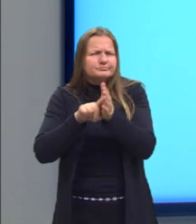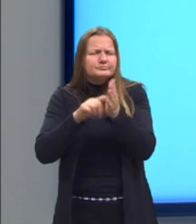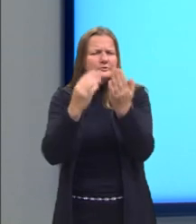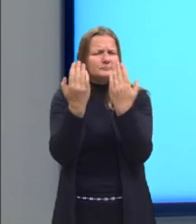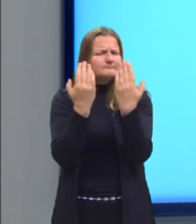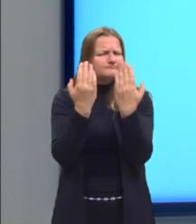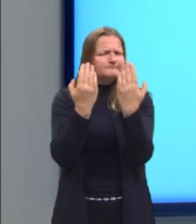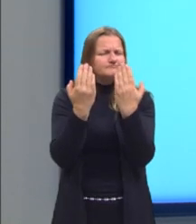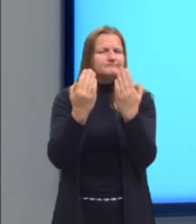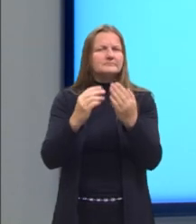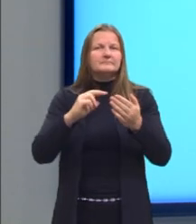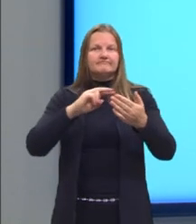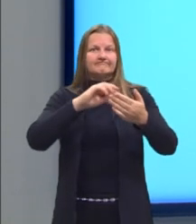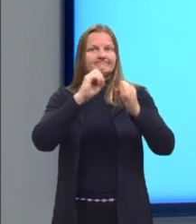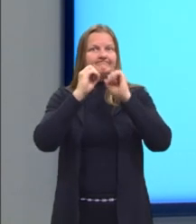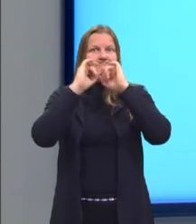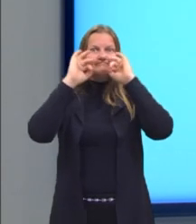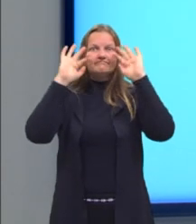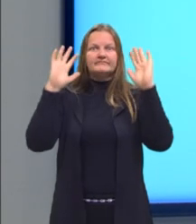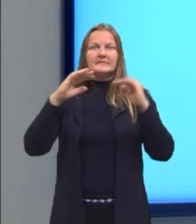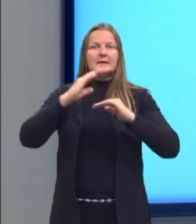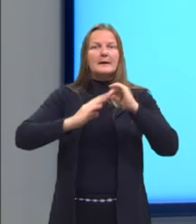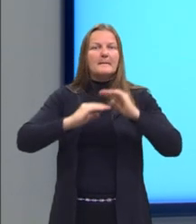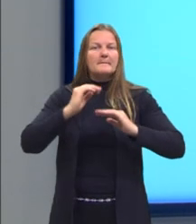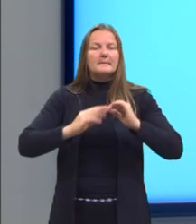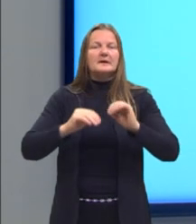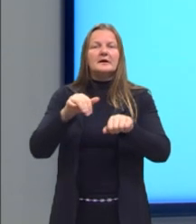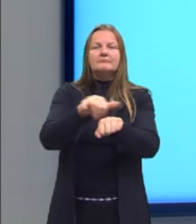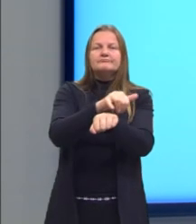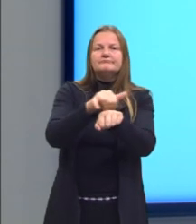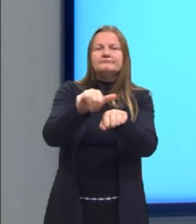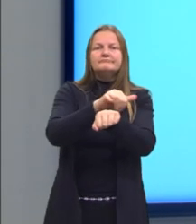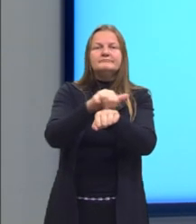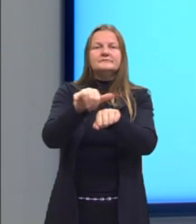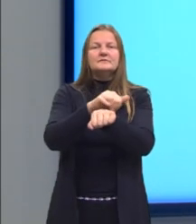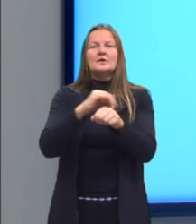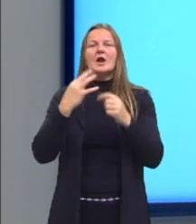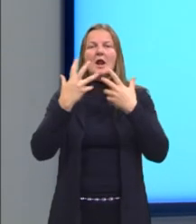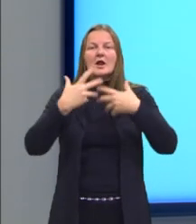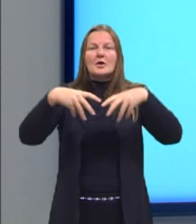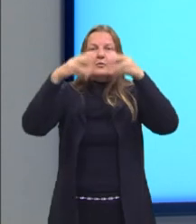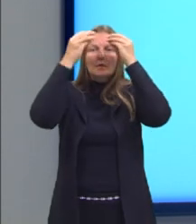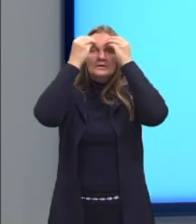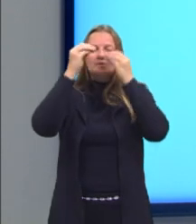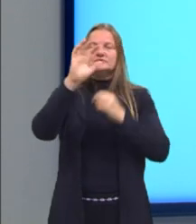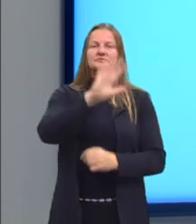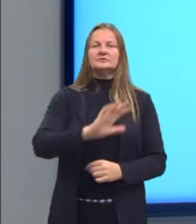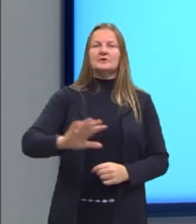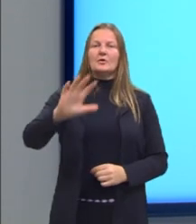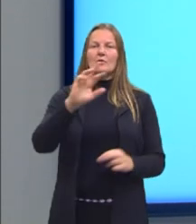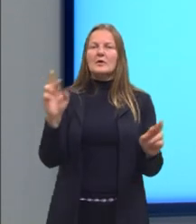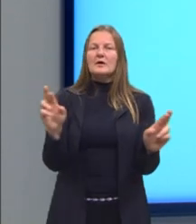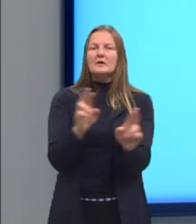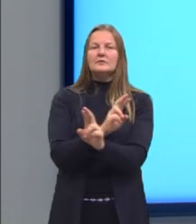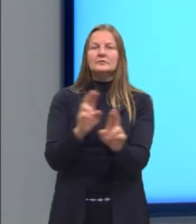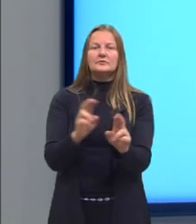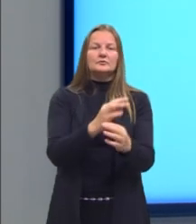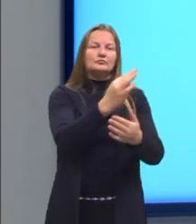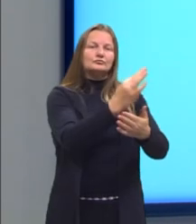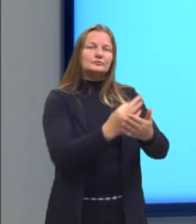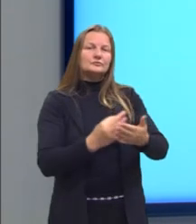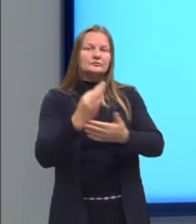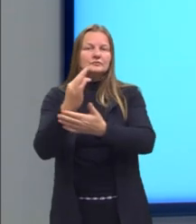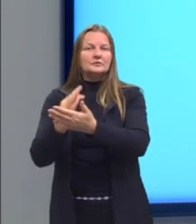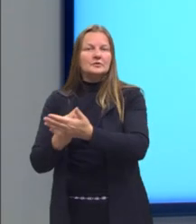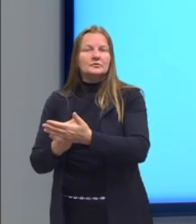analisar, interpretar e aplicar recursos expressivos das linguagens, relacionando textos com seus